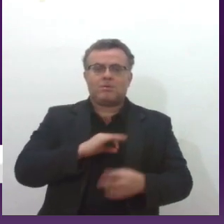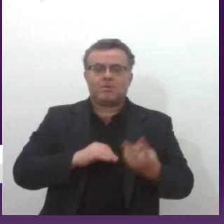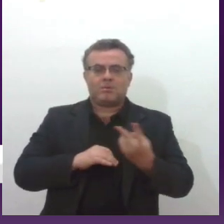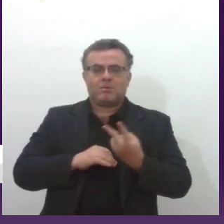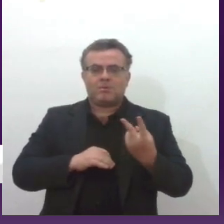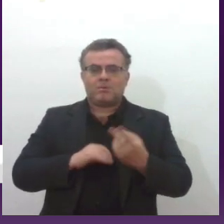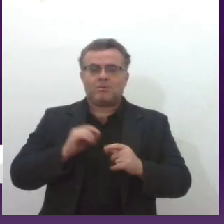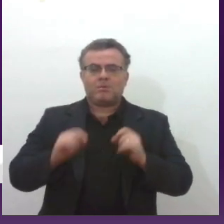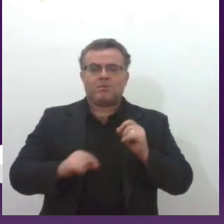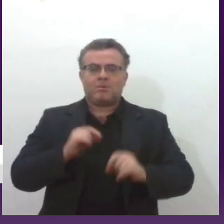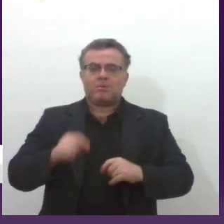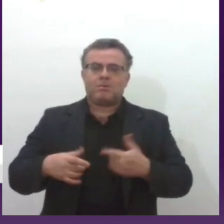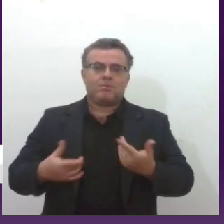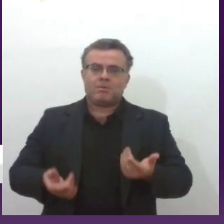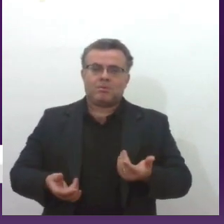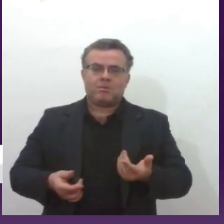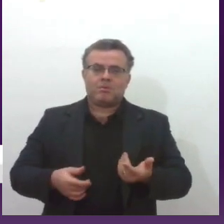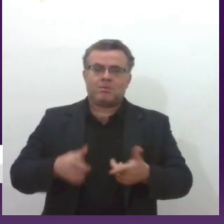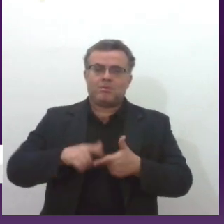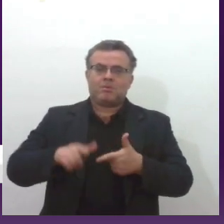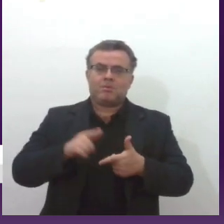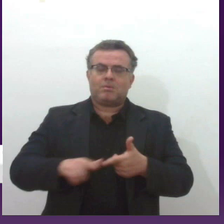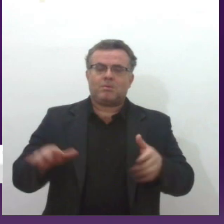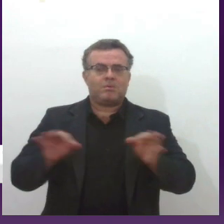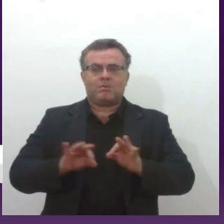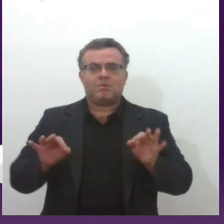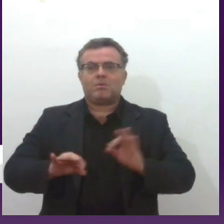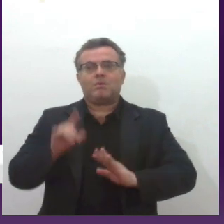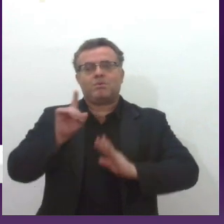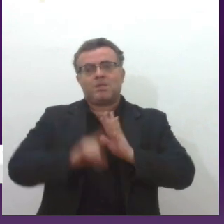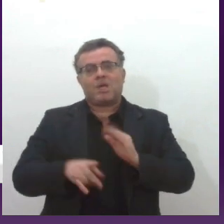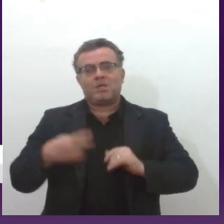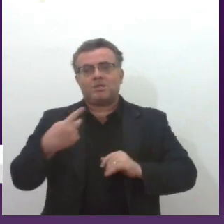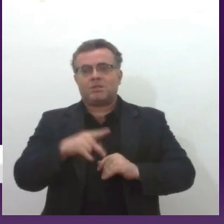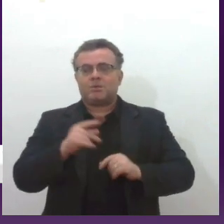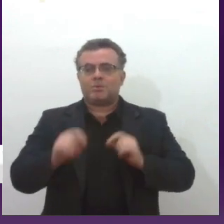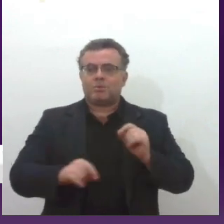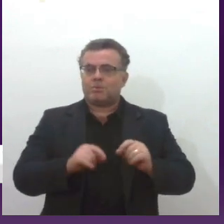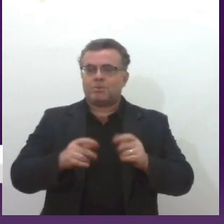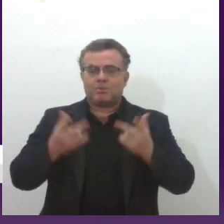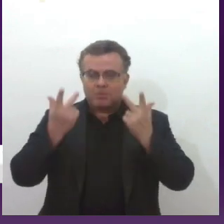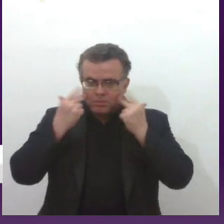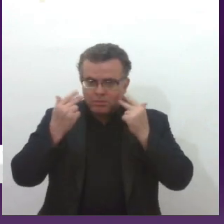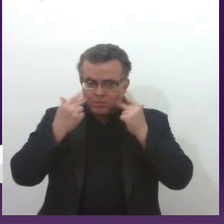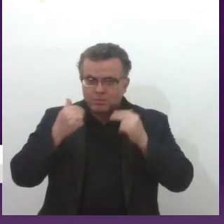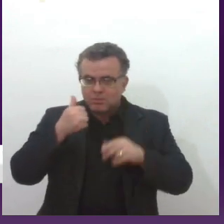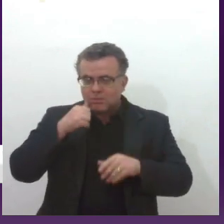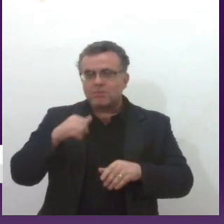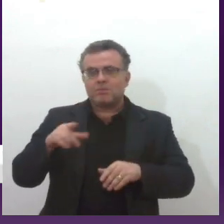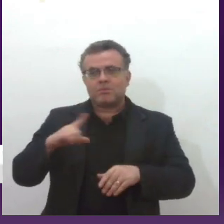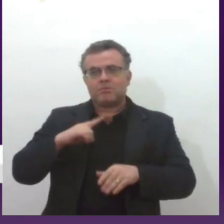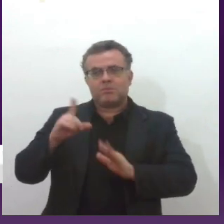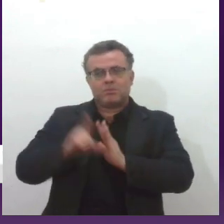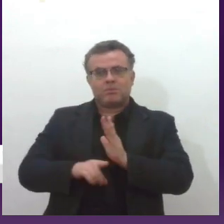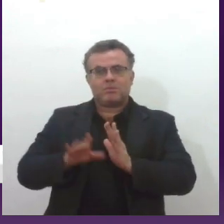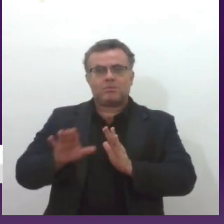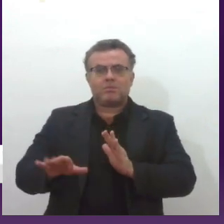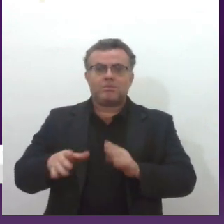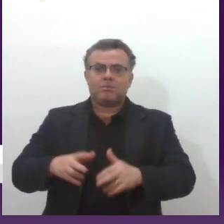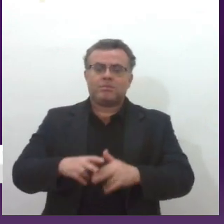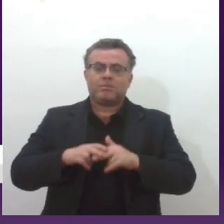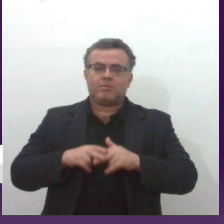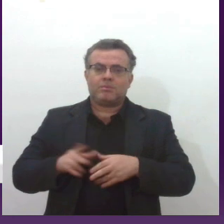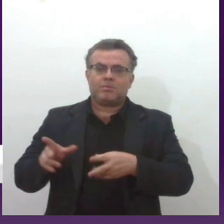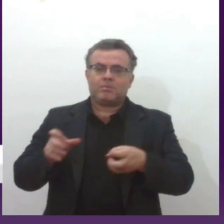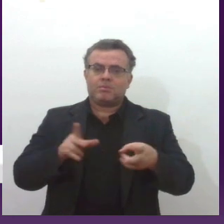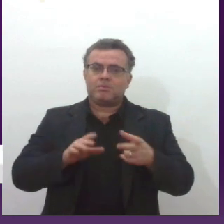ele não é aleijado de nenhum dos direitos dele, nenhum, não tem nenhum entrave na carreira dela, mas a mulher tem, então ela precisa se olhar de